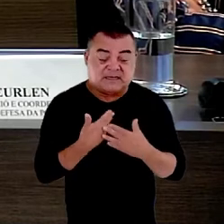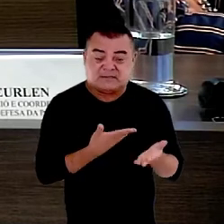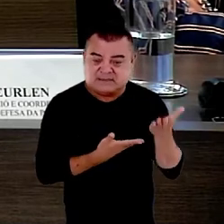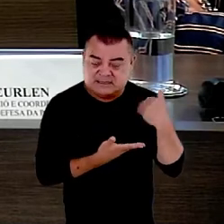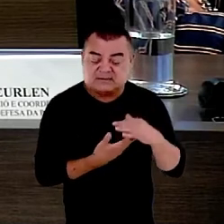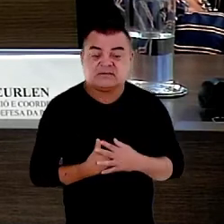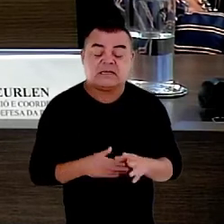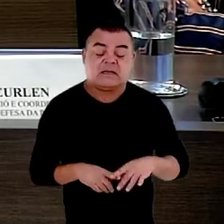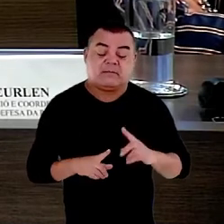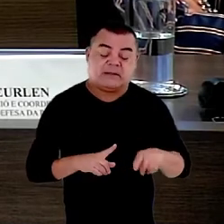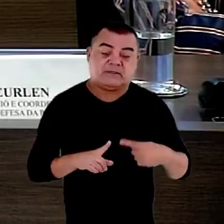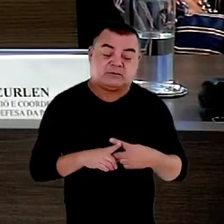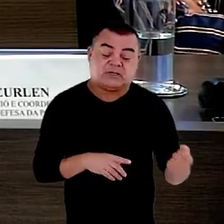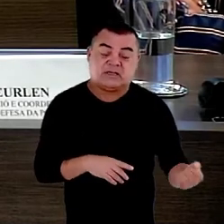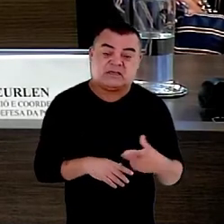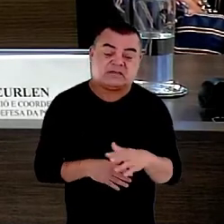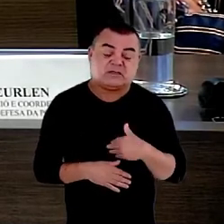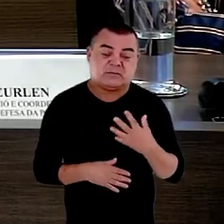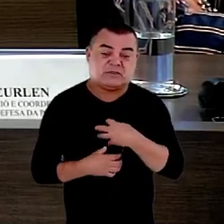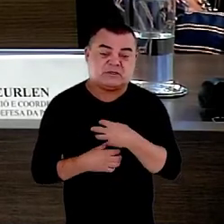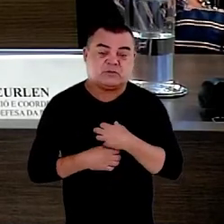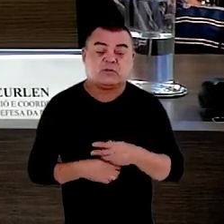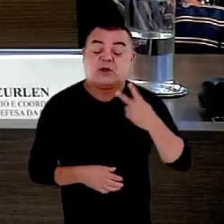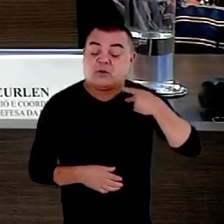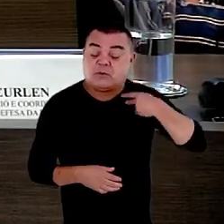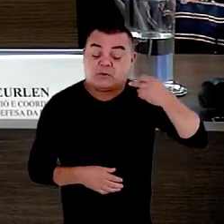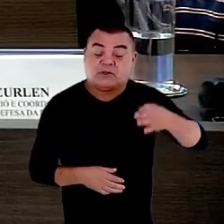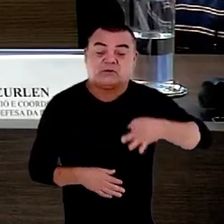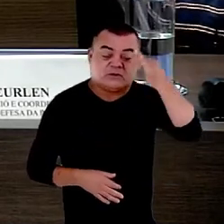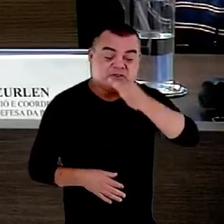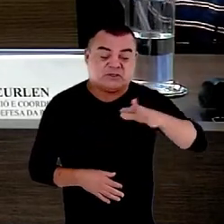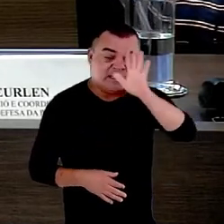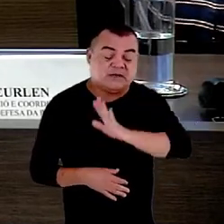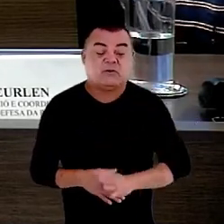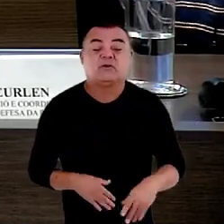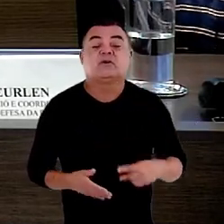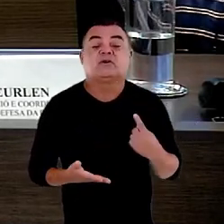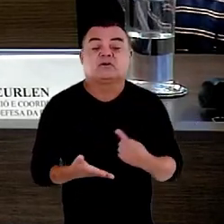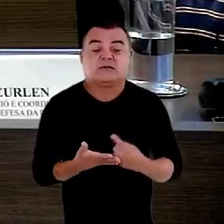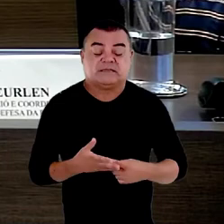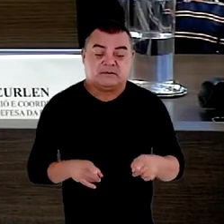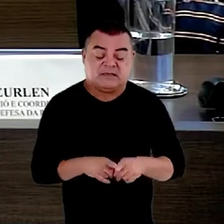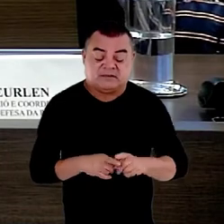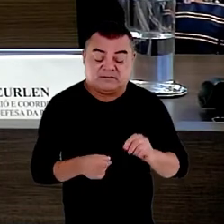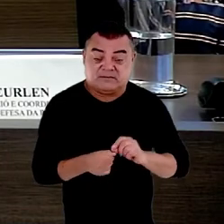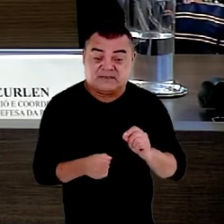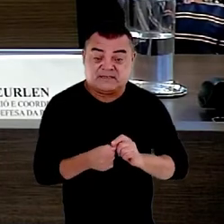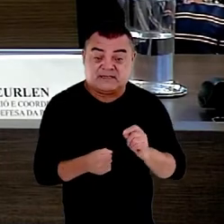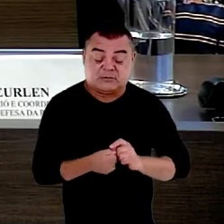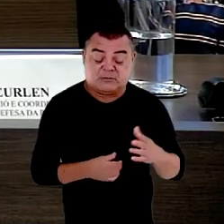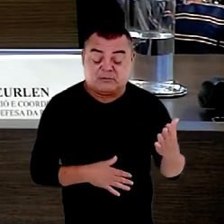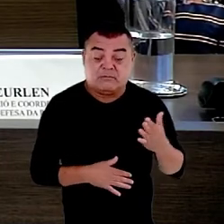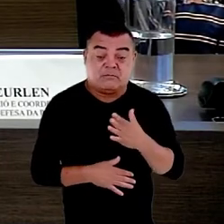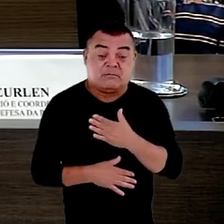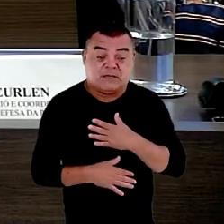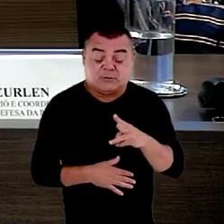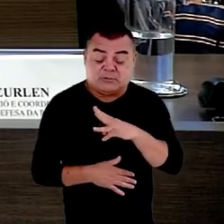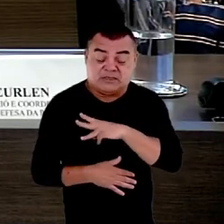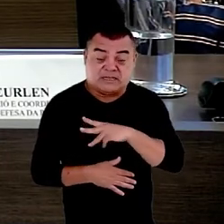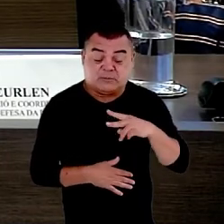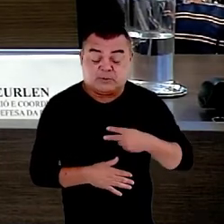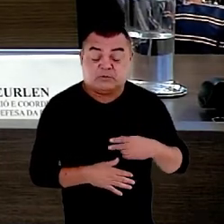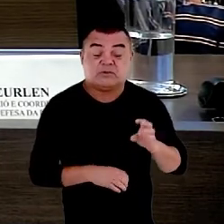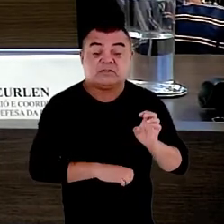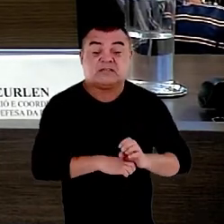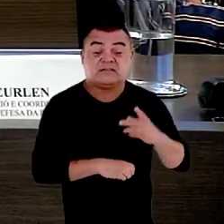mas mais do que isso me sinto como procurador-geral cobrado também de fazer com que o meu Ministério Público no Estado do Ceará